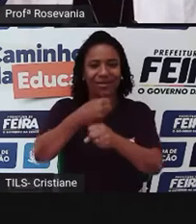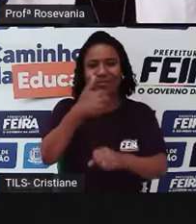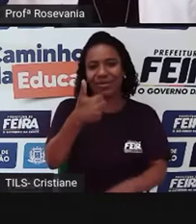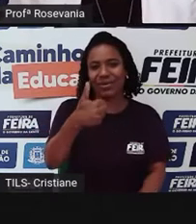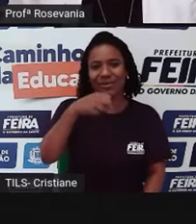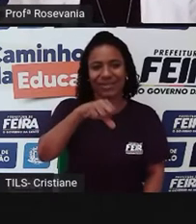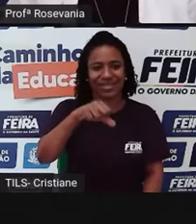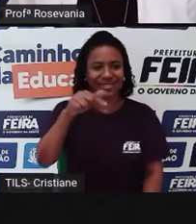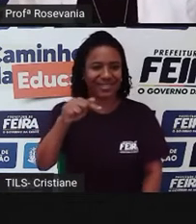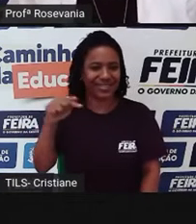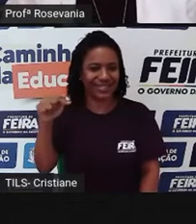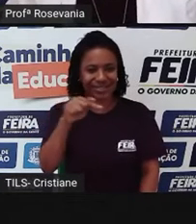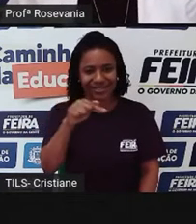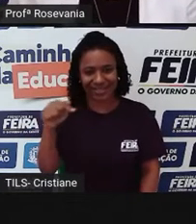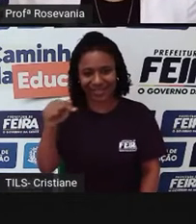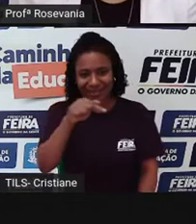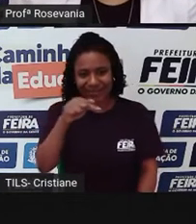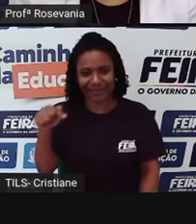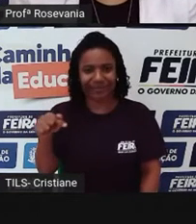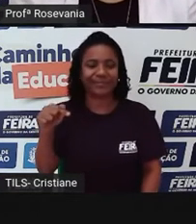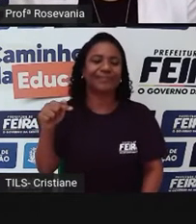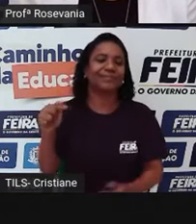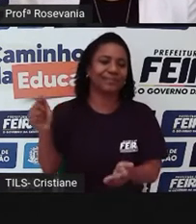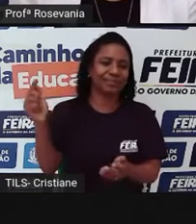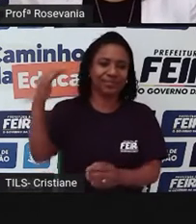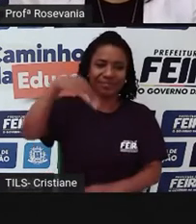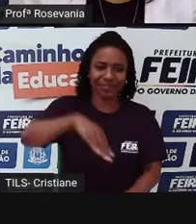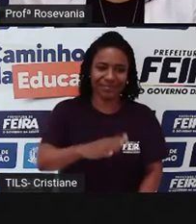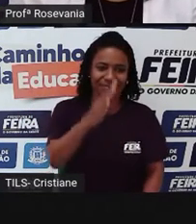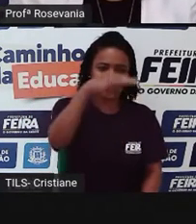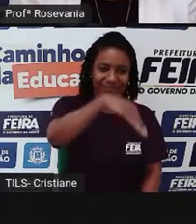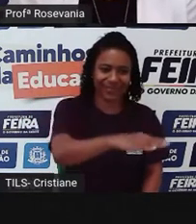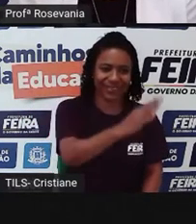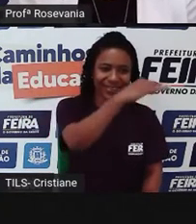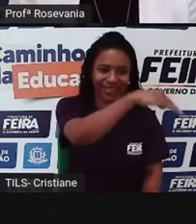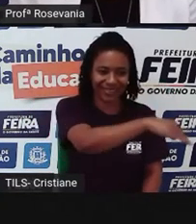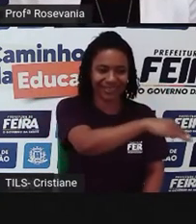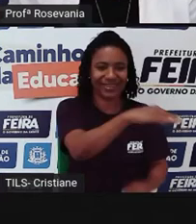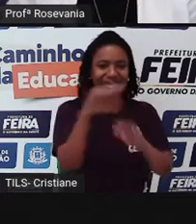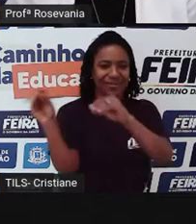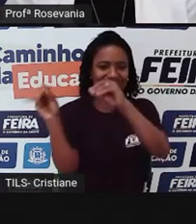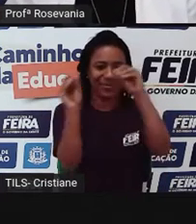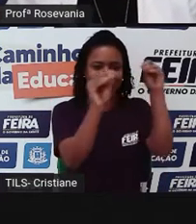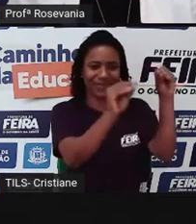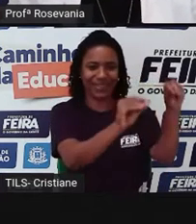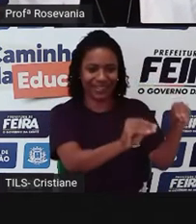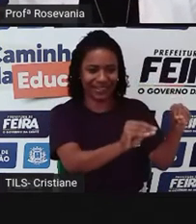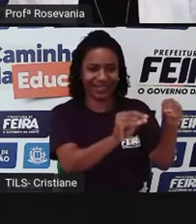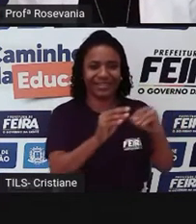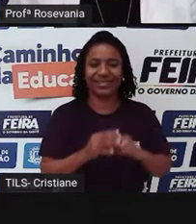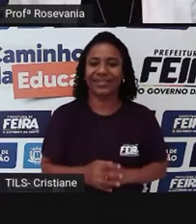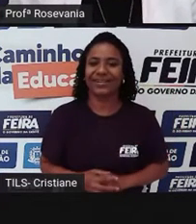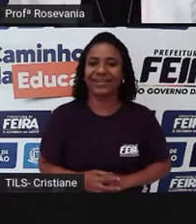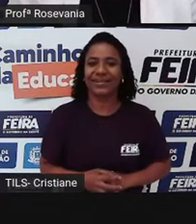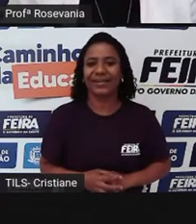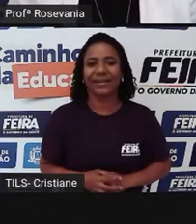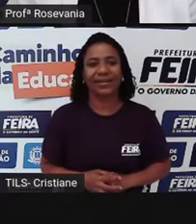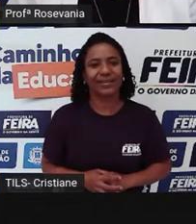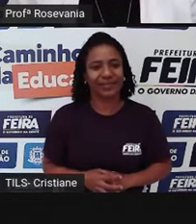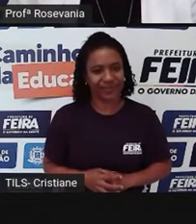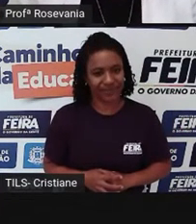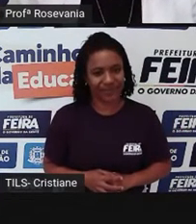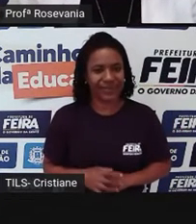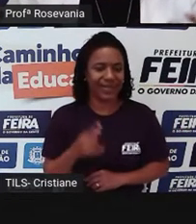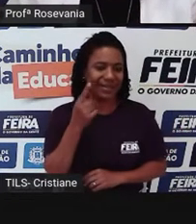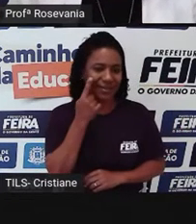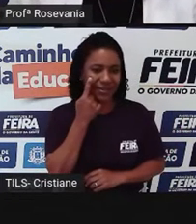ela mudou, né, para o centro de abastecimento. Bom, só para a gente observar,